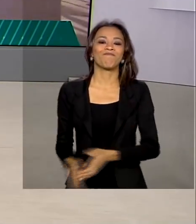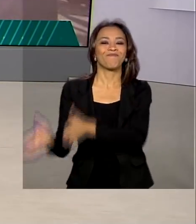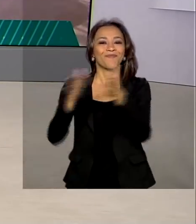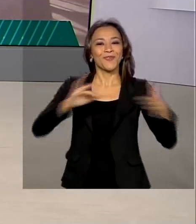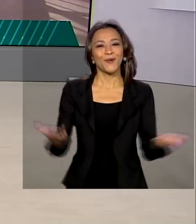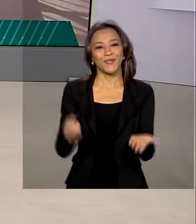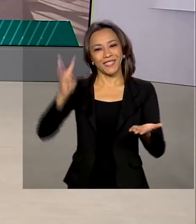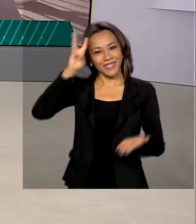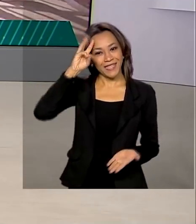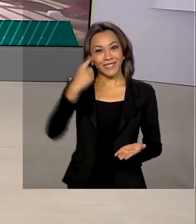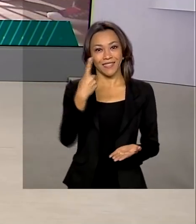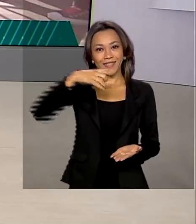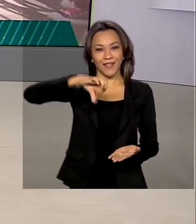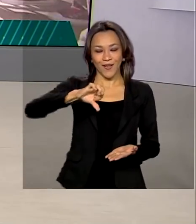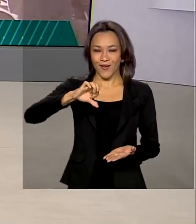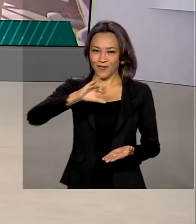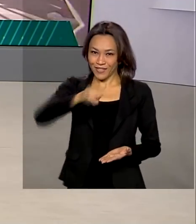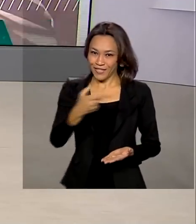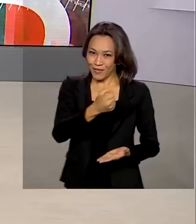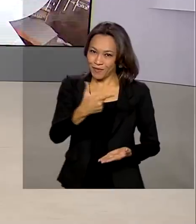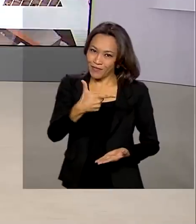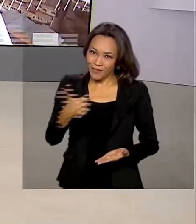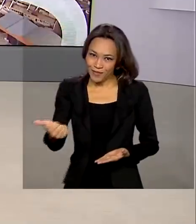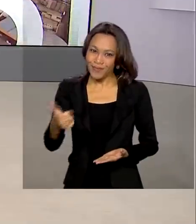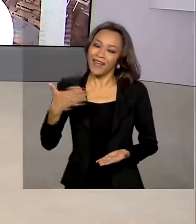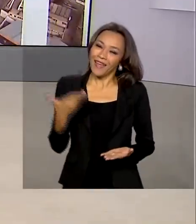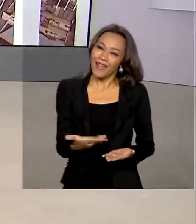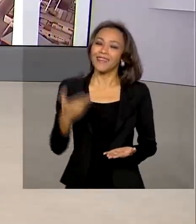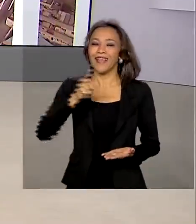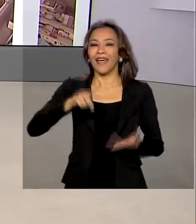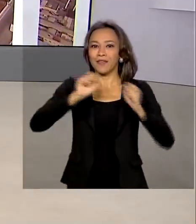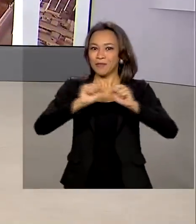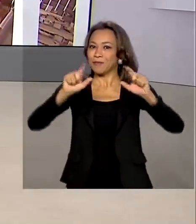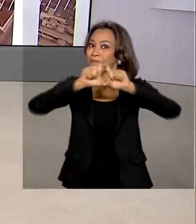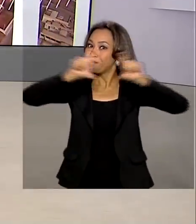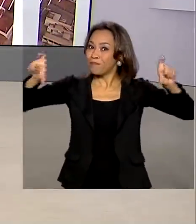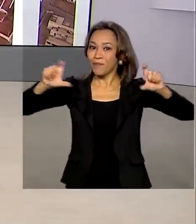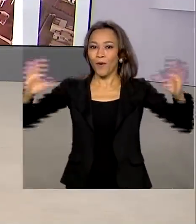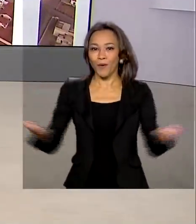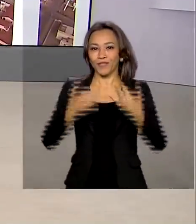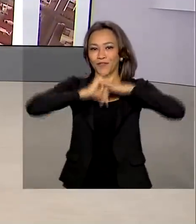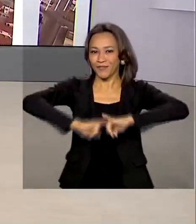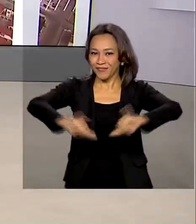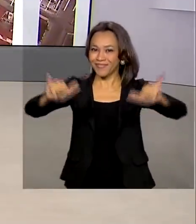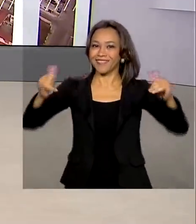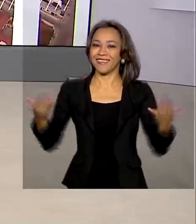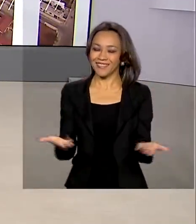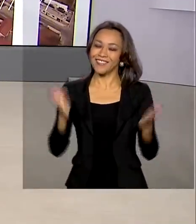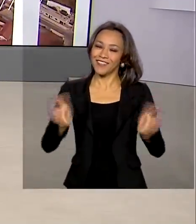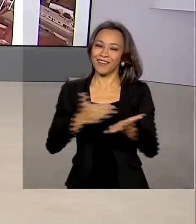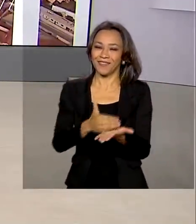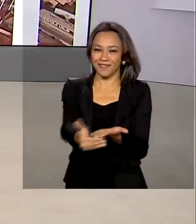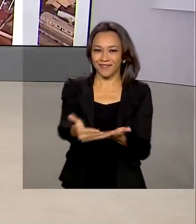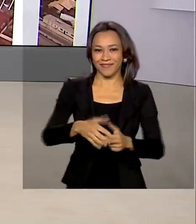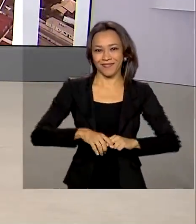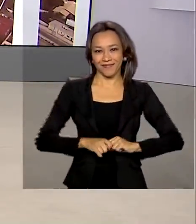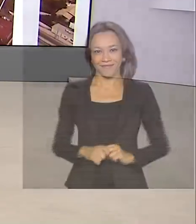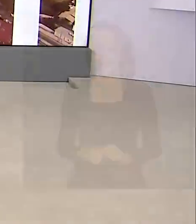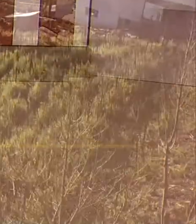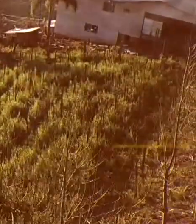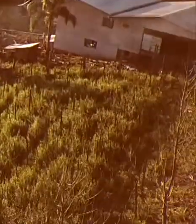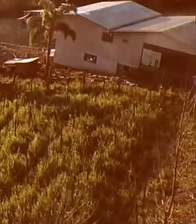-feira, 19 de janeiro de 2021. Esses são os destaques da edição de hoje do Brasil em Dia, que já está no ar.